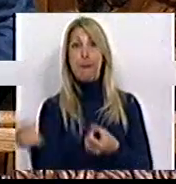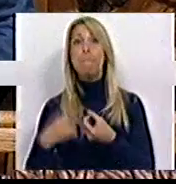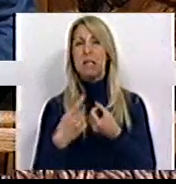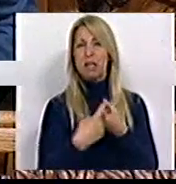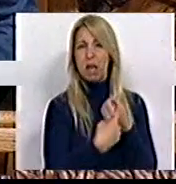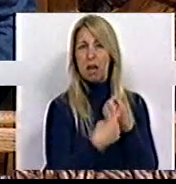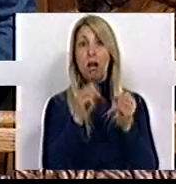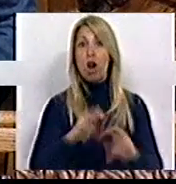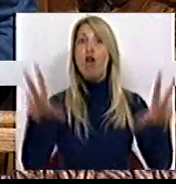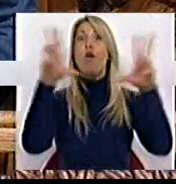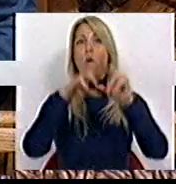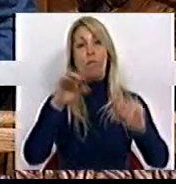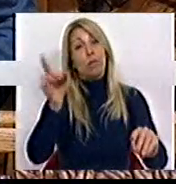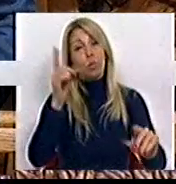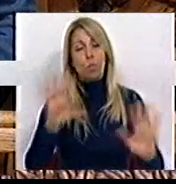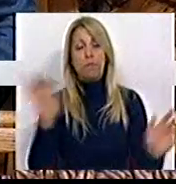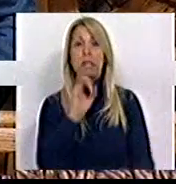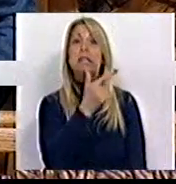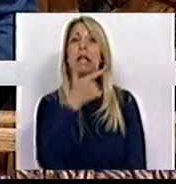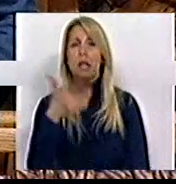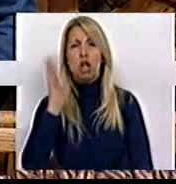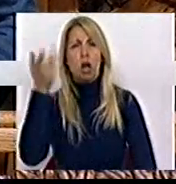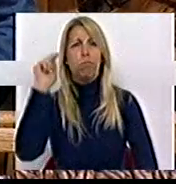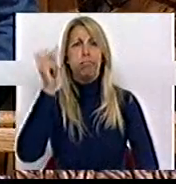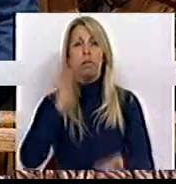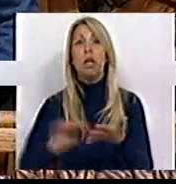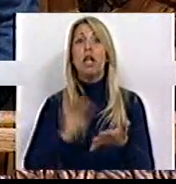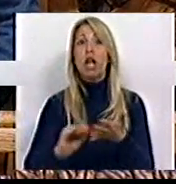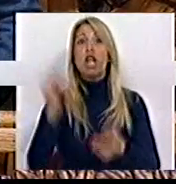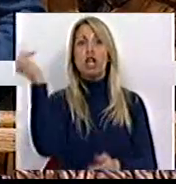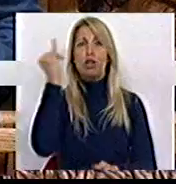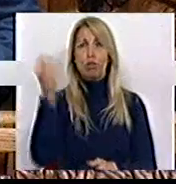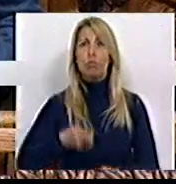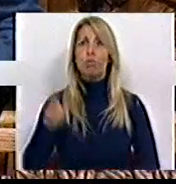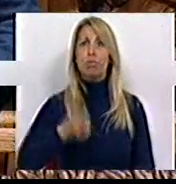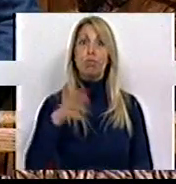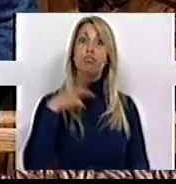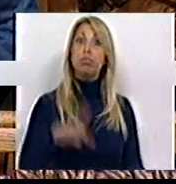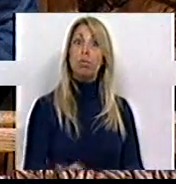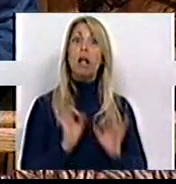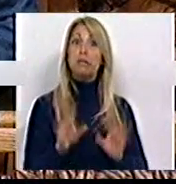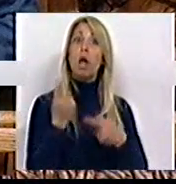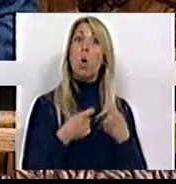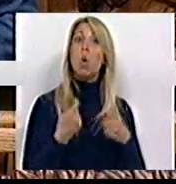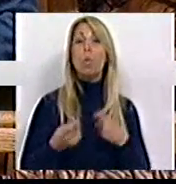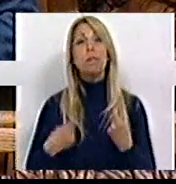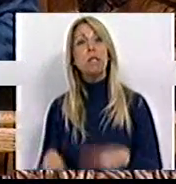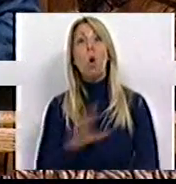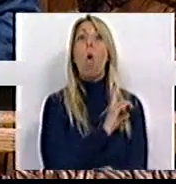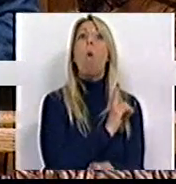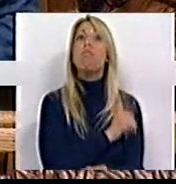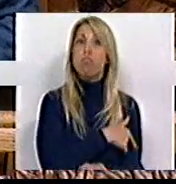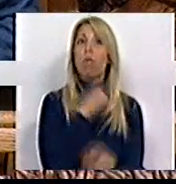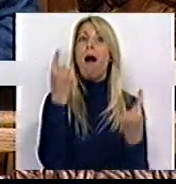são novidade e que o CTT estão há anos registados no Instituto Seguros de Portugal com funções de comercialização e poderes de